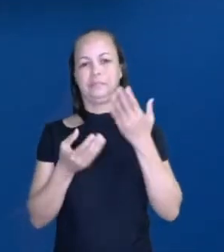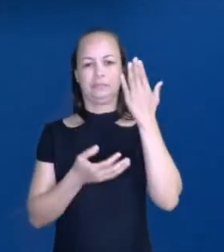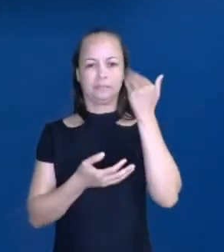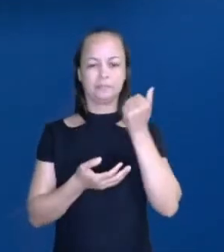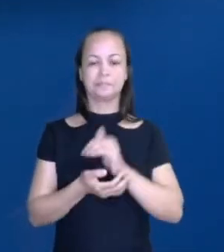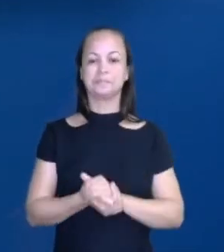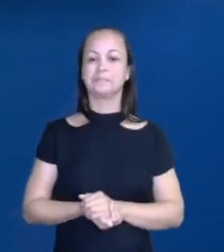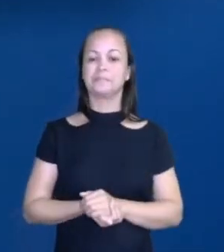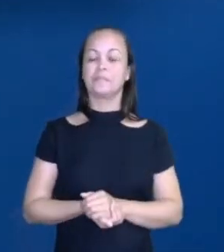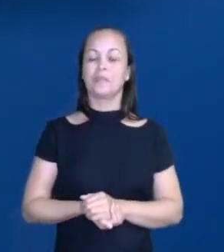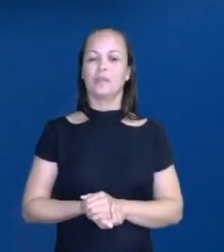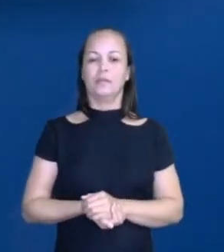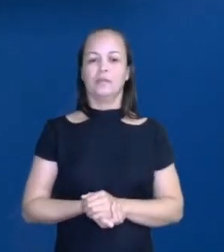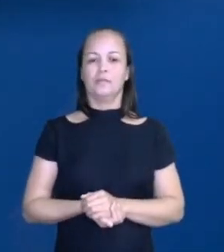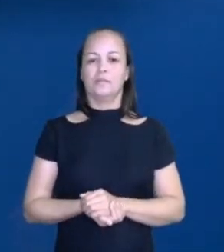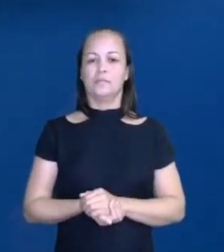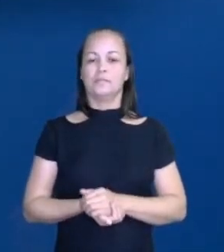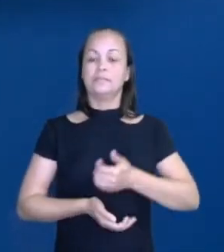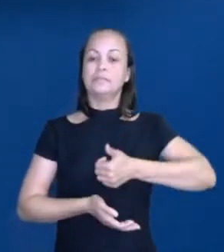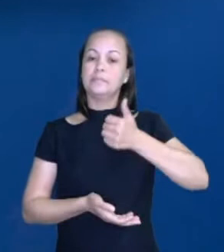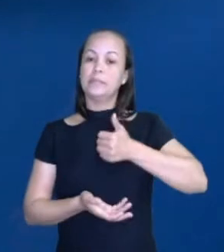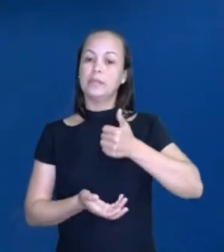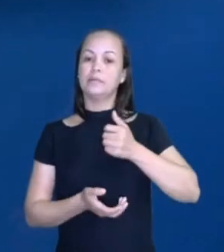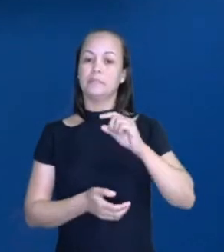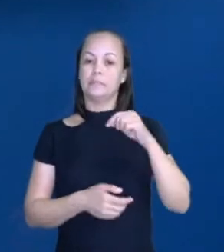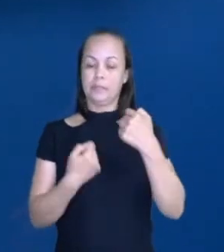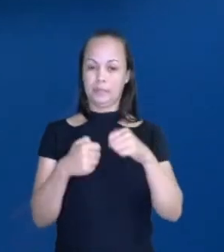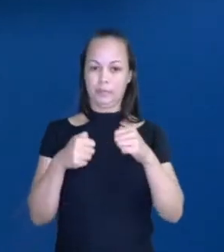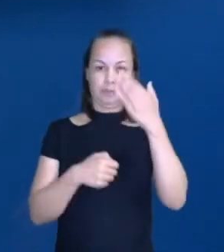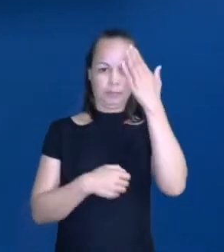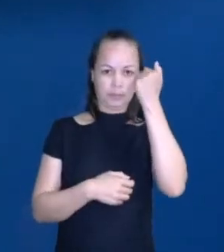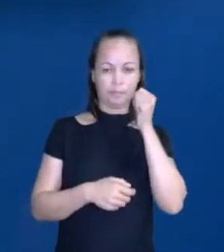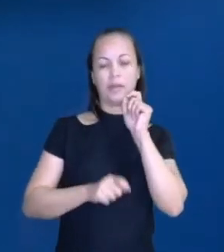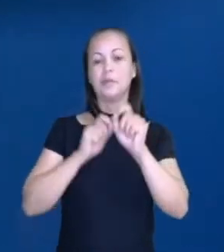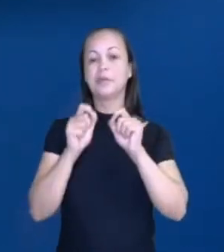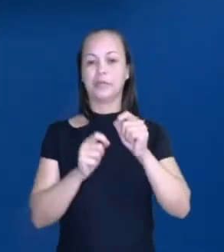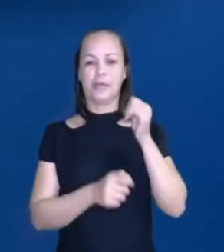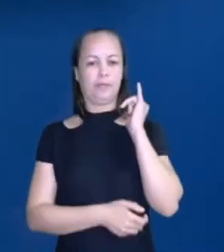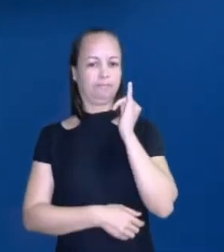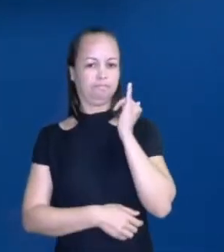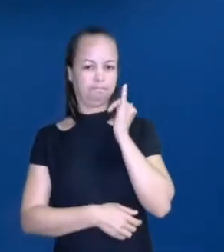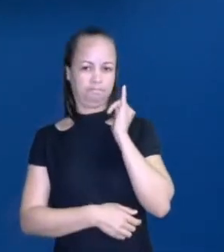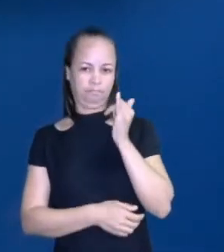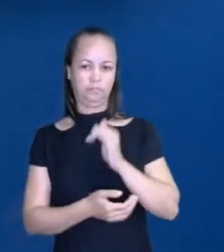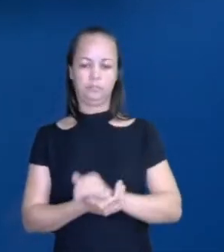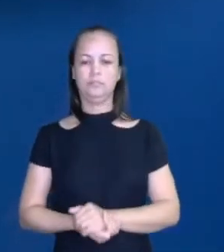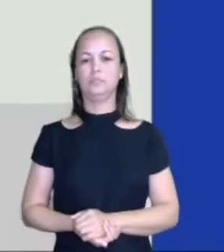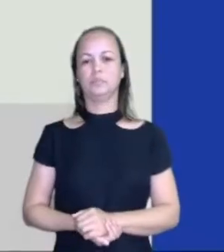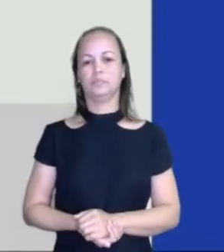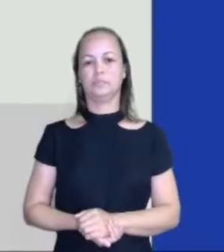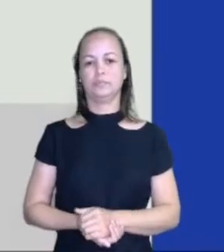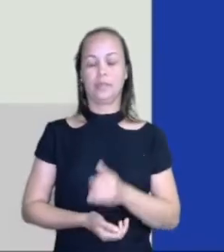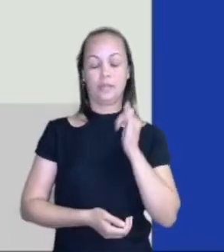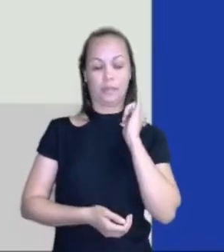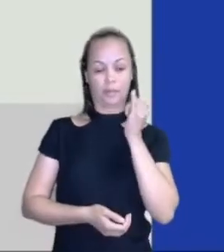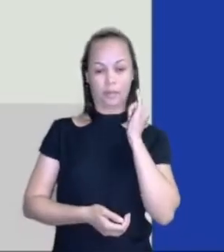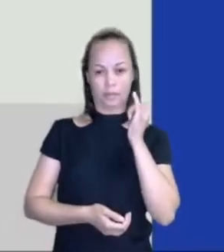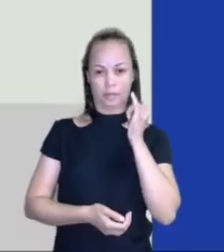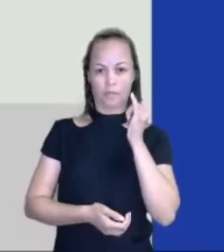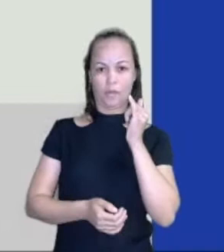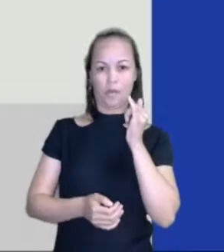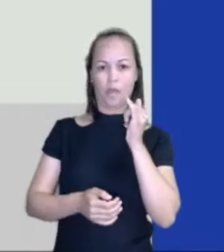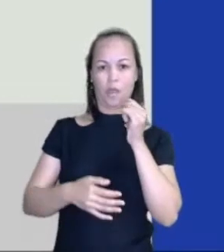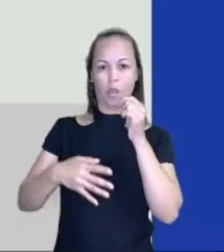Bom, primeiro a gente tem que saber o que é narrativa. Vamos saber? Narrativa é o tipo de texto